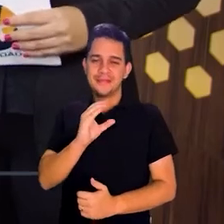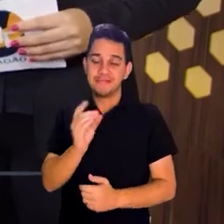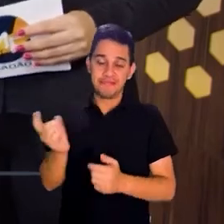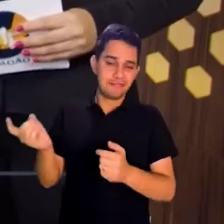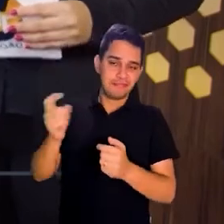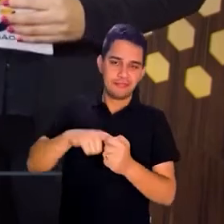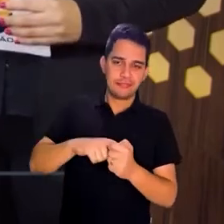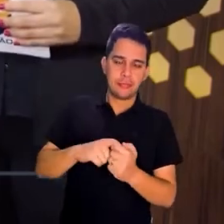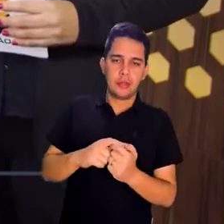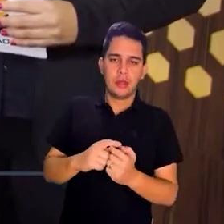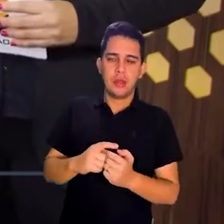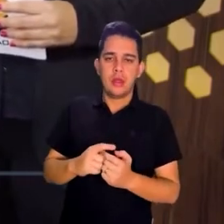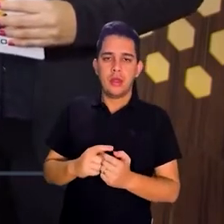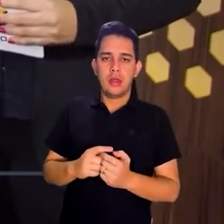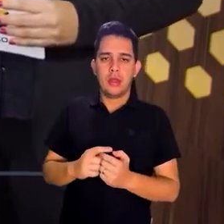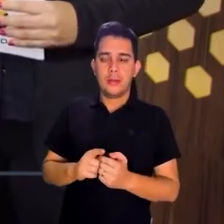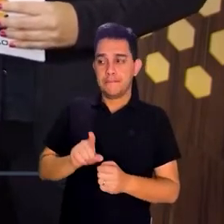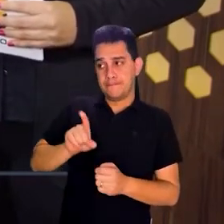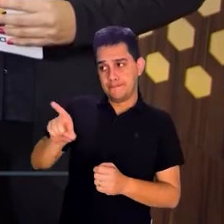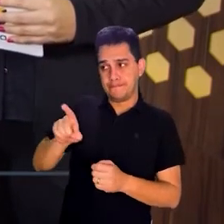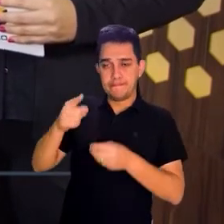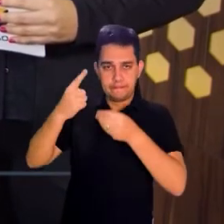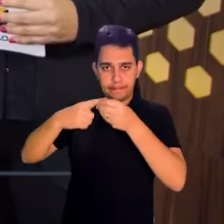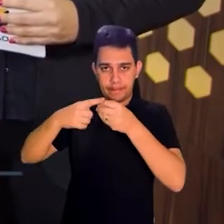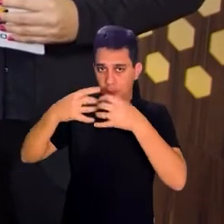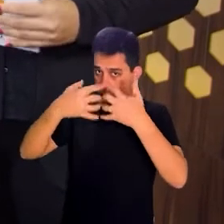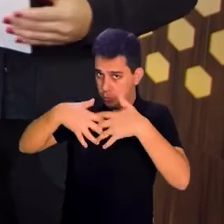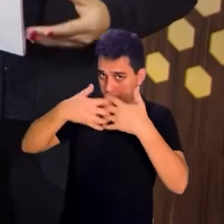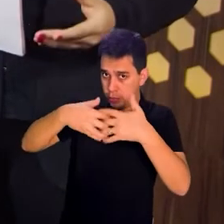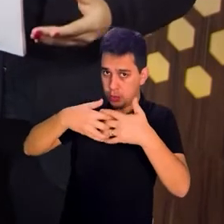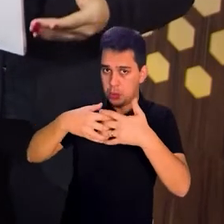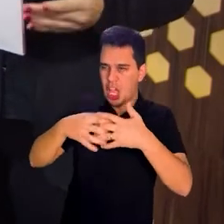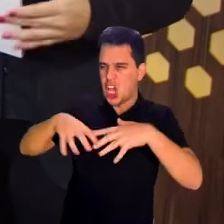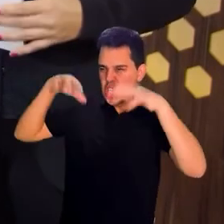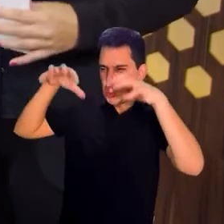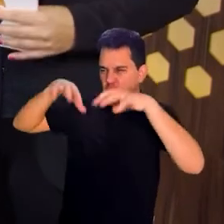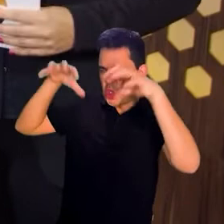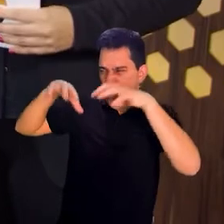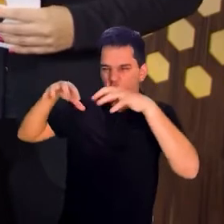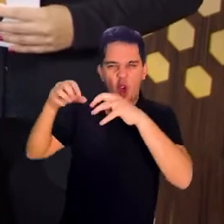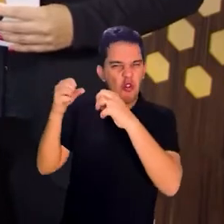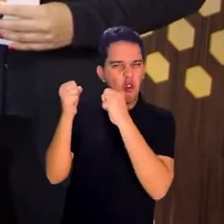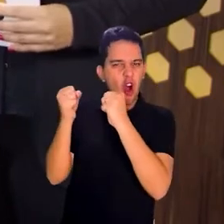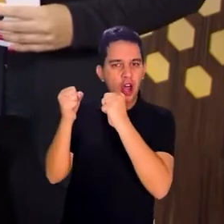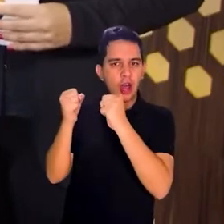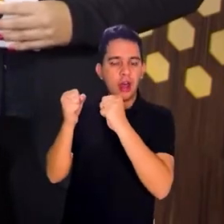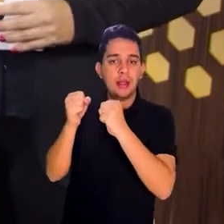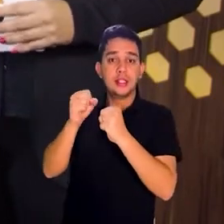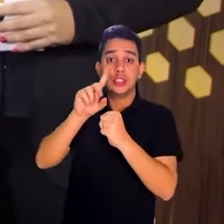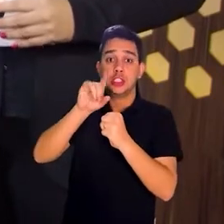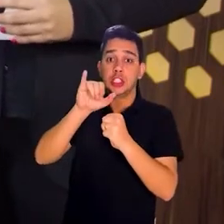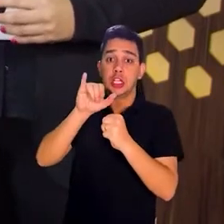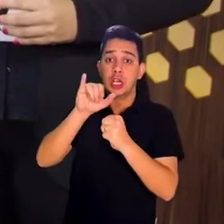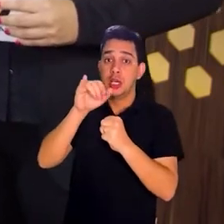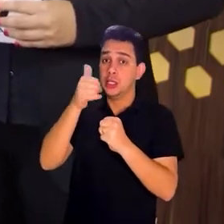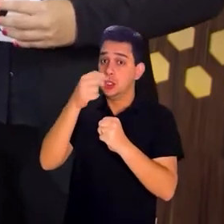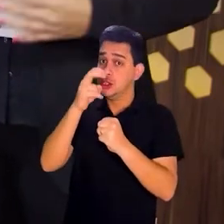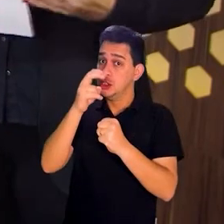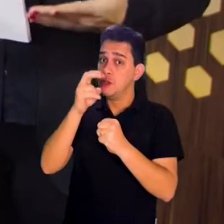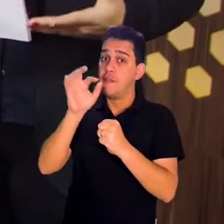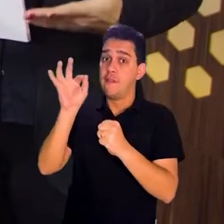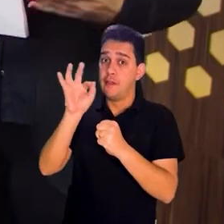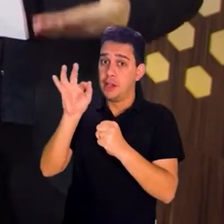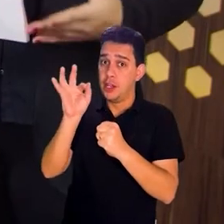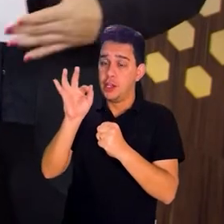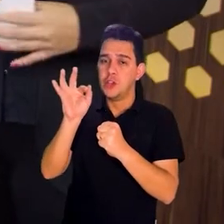Desde o forte temporal que atingiu a cidade de Petrópolis no dia 15 de fevereiro deste ano, o MPRJ tem trabalhado